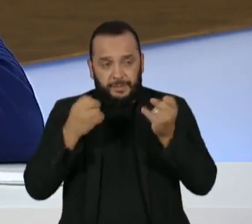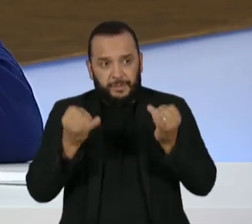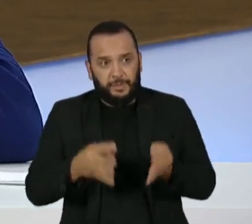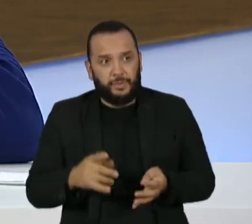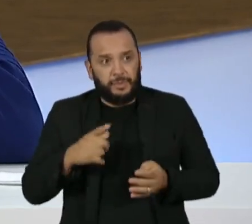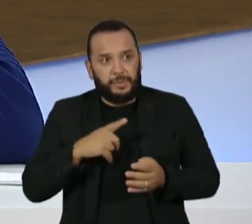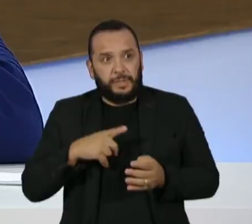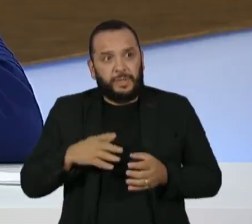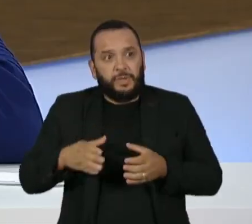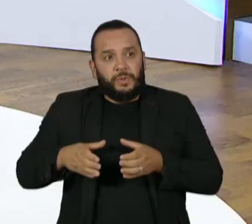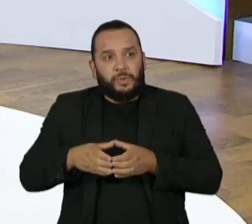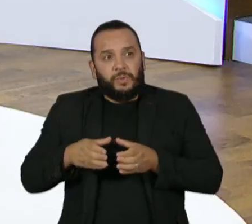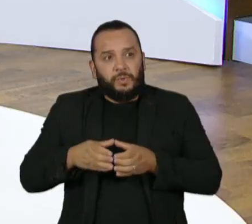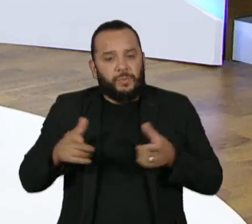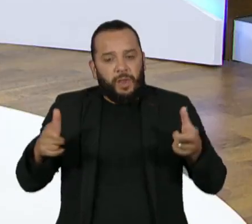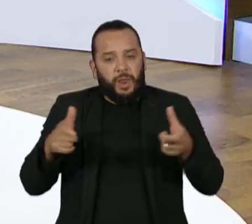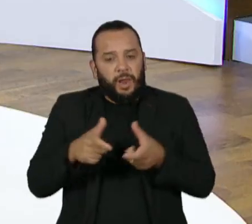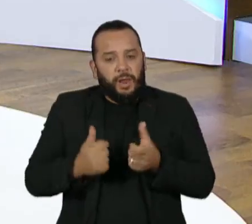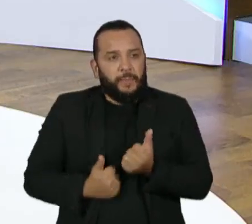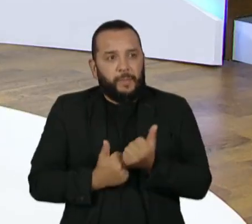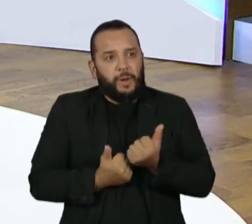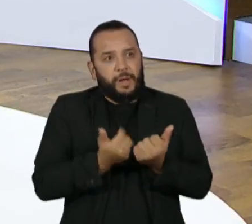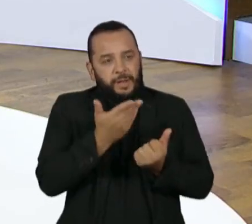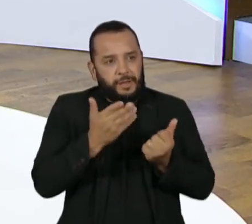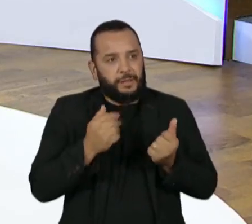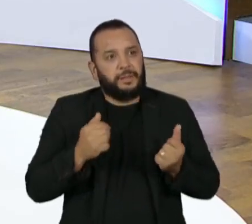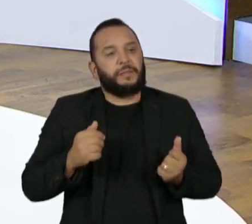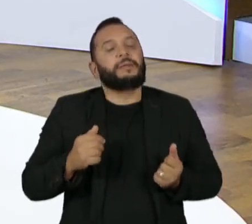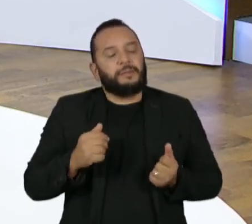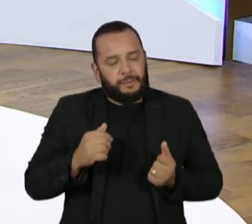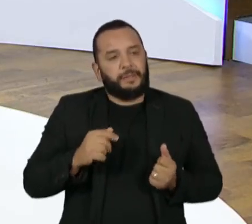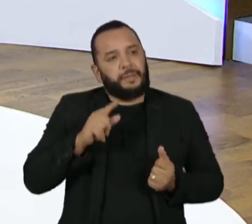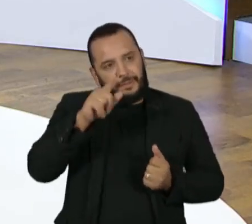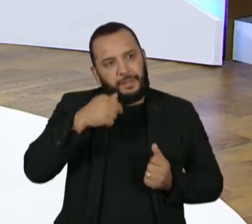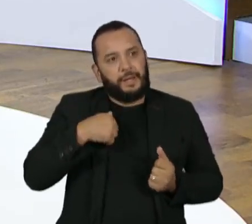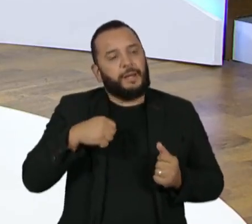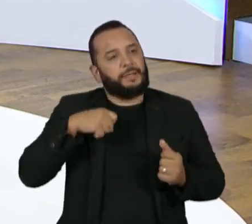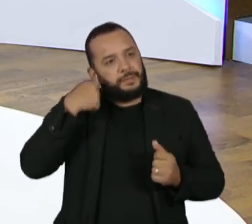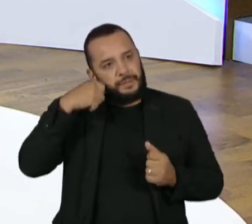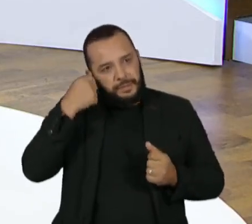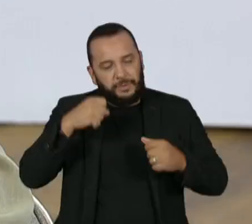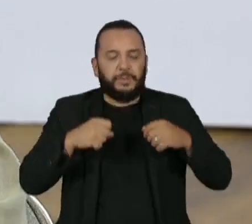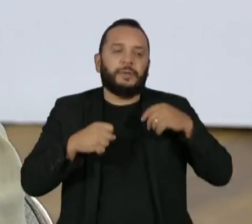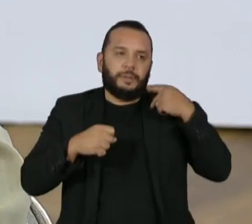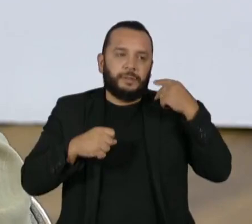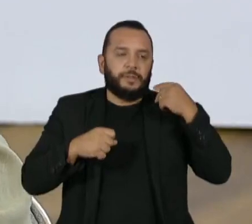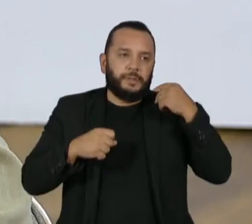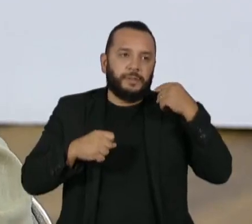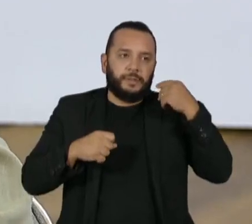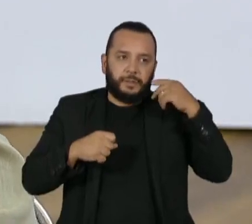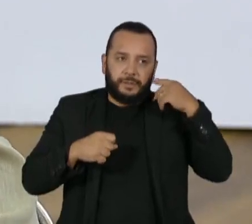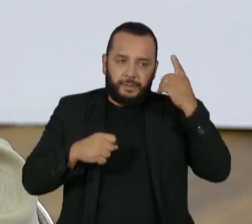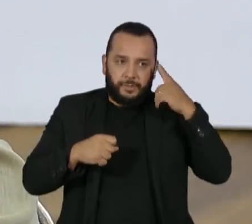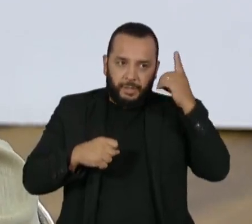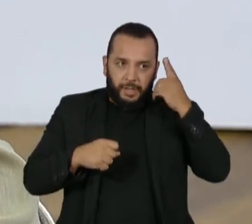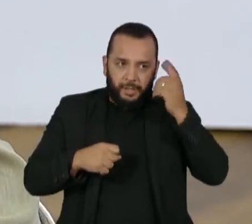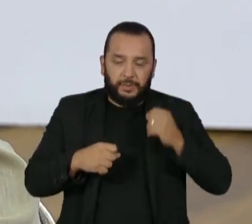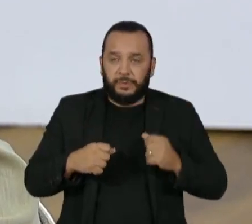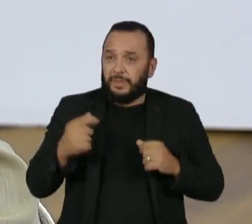minoritária no Congresso. Essa frase não é minha, eu estava citando, várias pessoas falaram isso, tá?